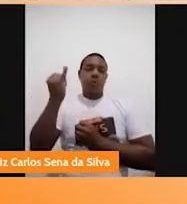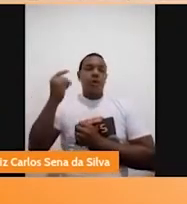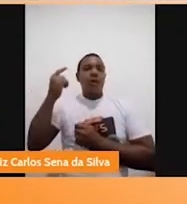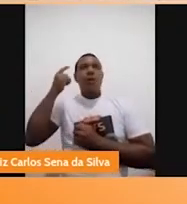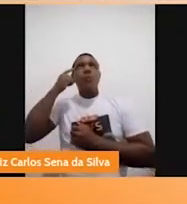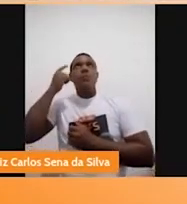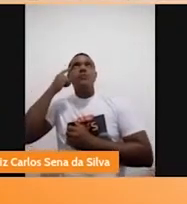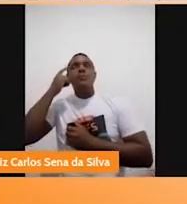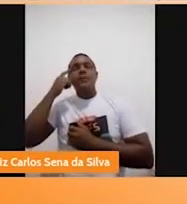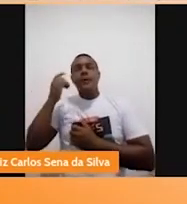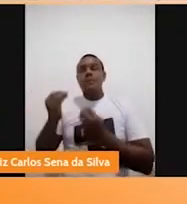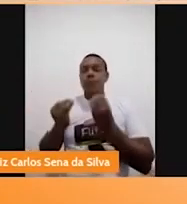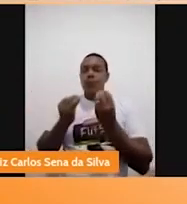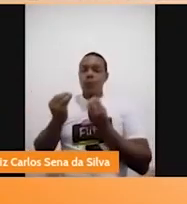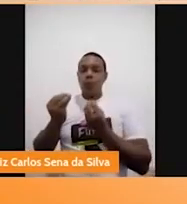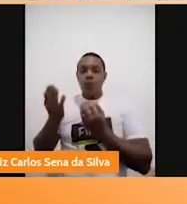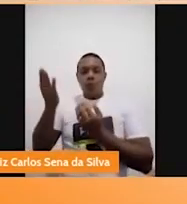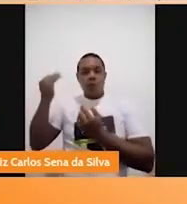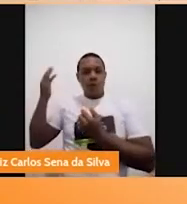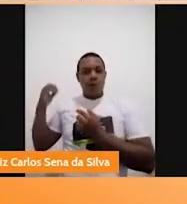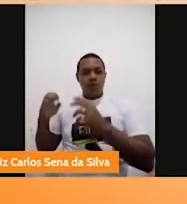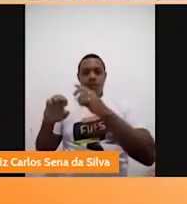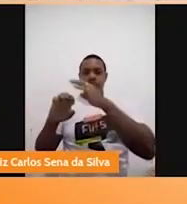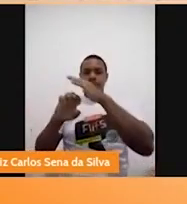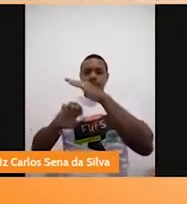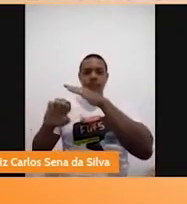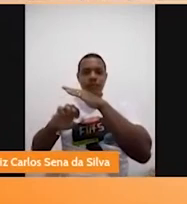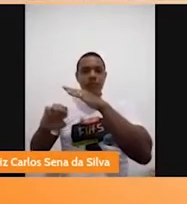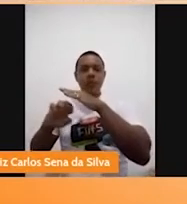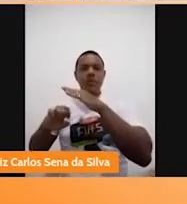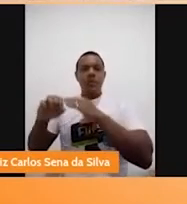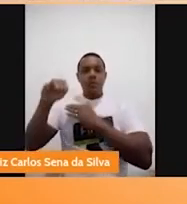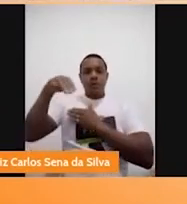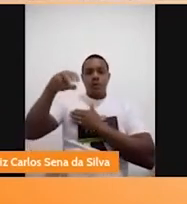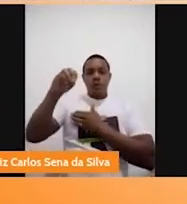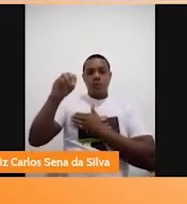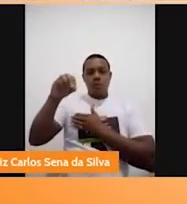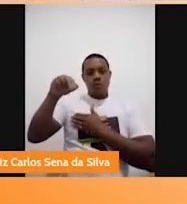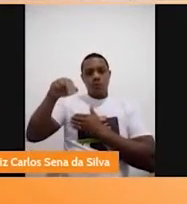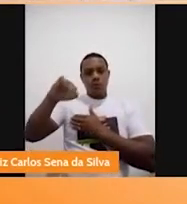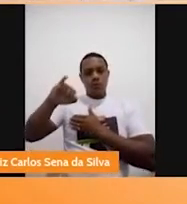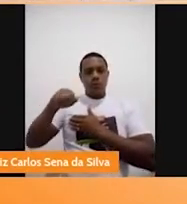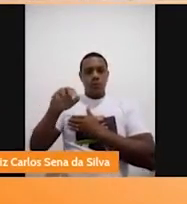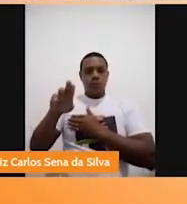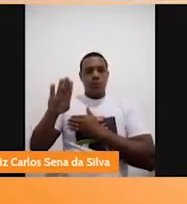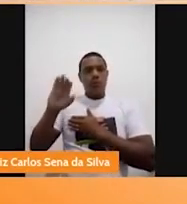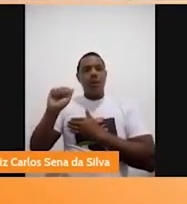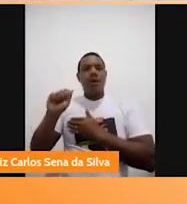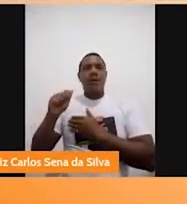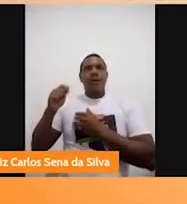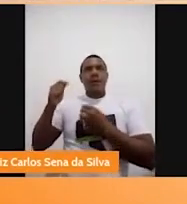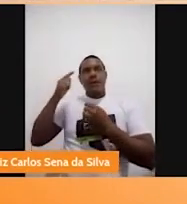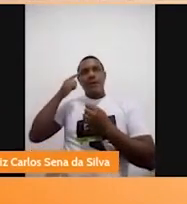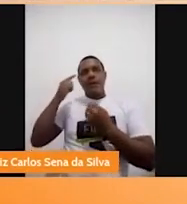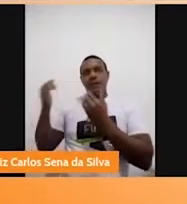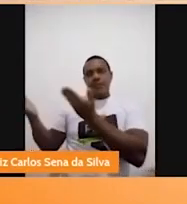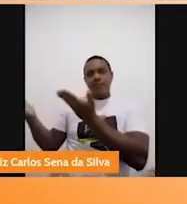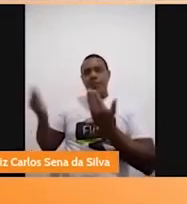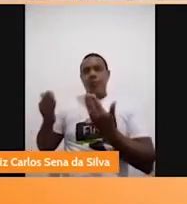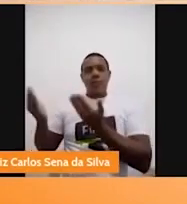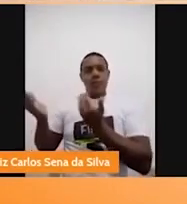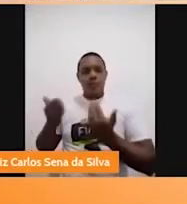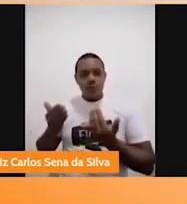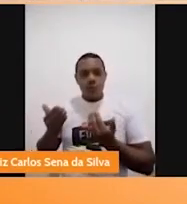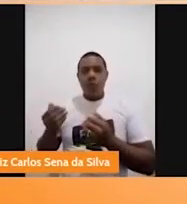a Mojubá me propôs essa história, né? A história de uma menina